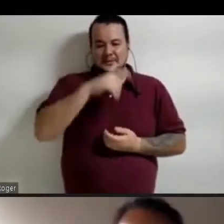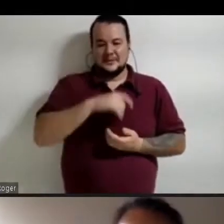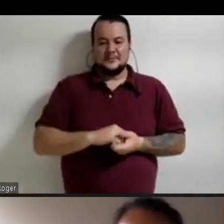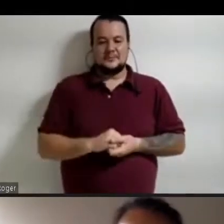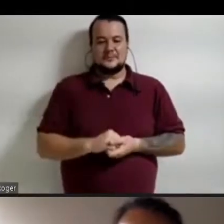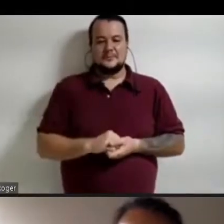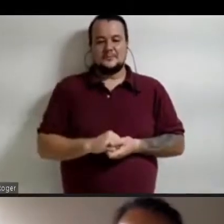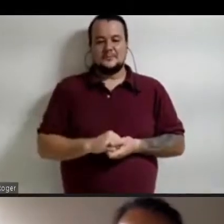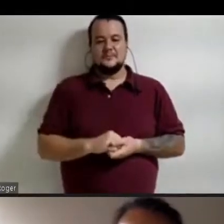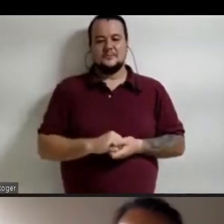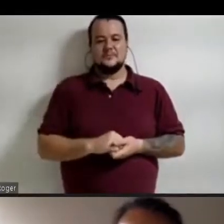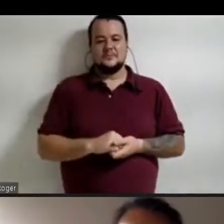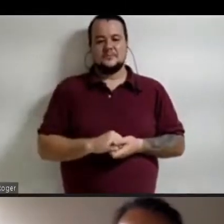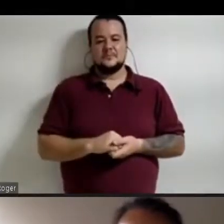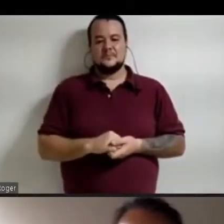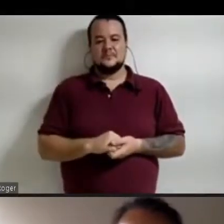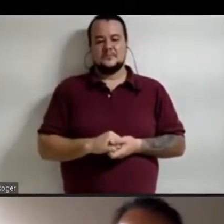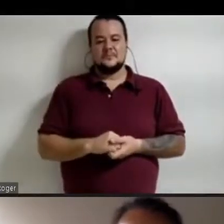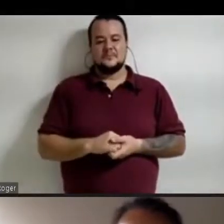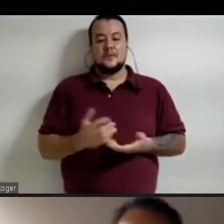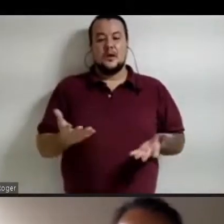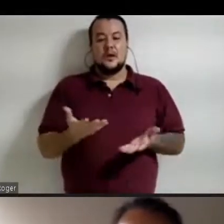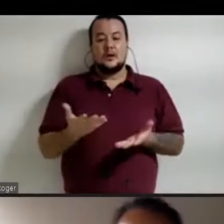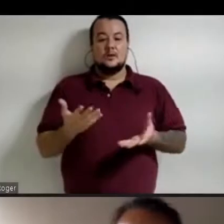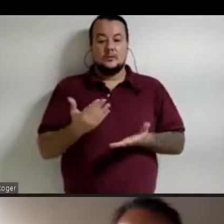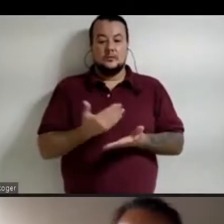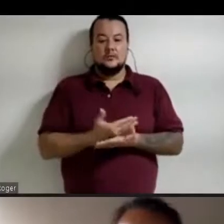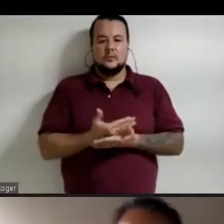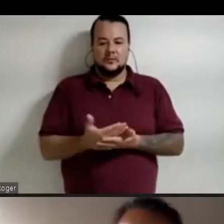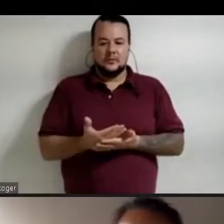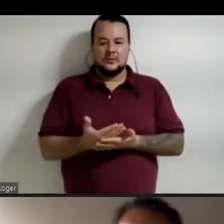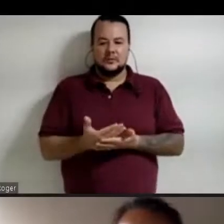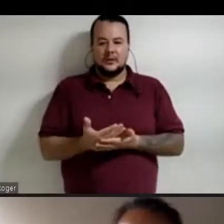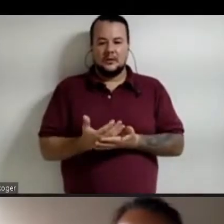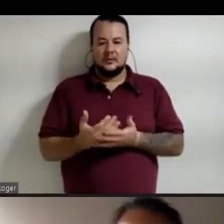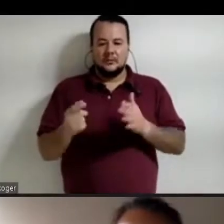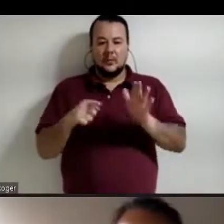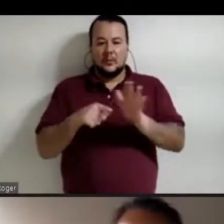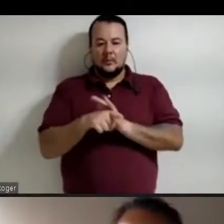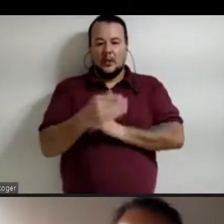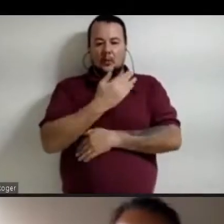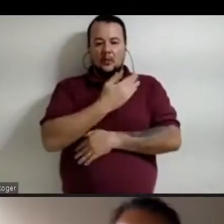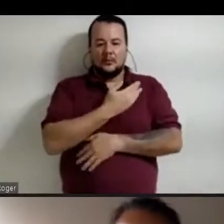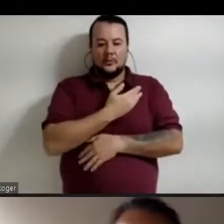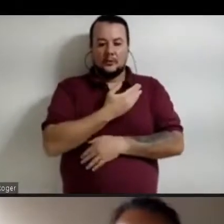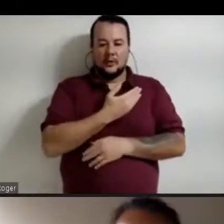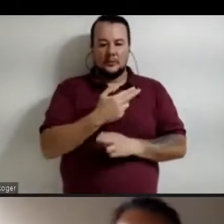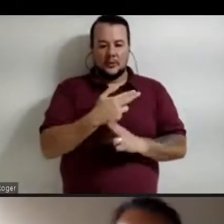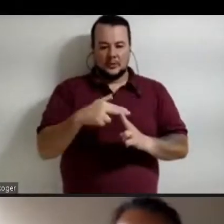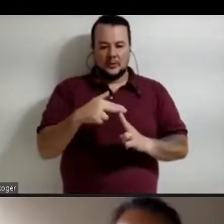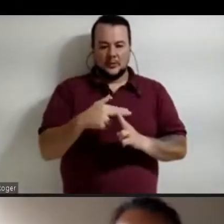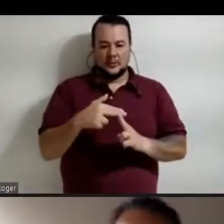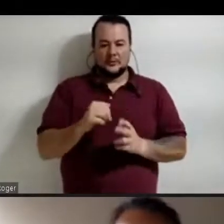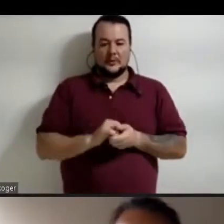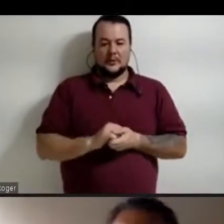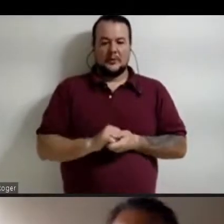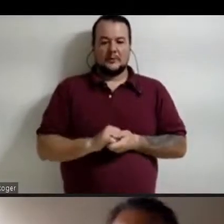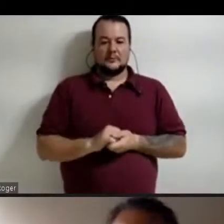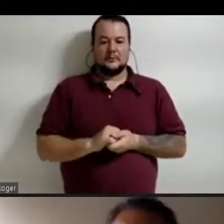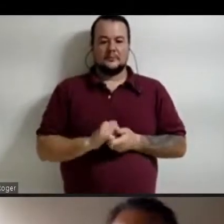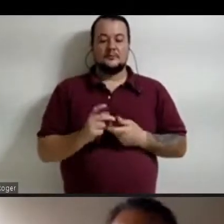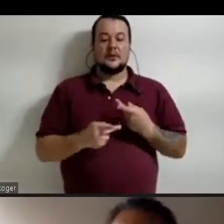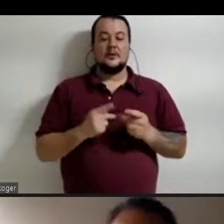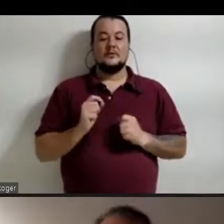começar por uma colocação de um colega aqui da Universidade de Brasília que diz o